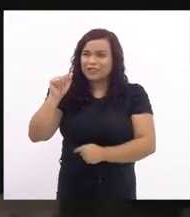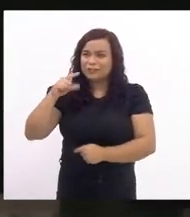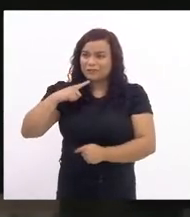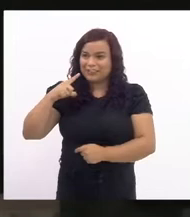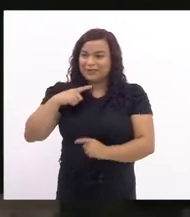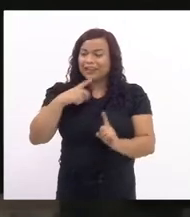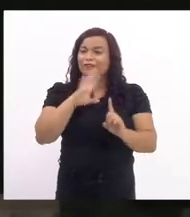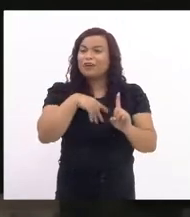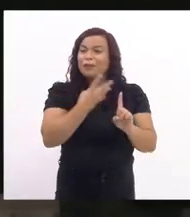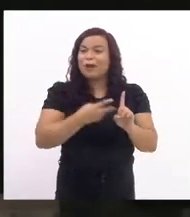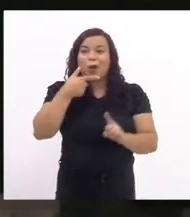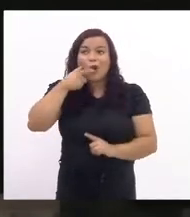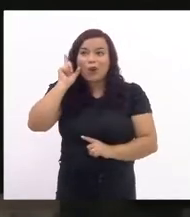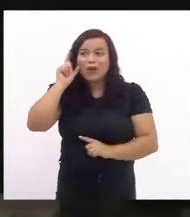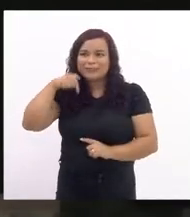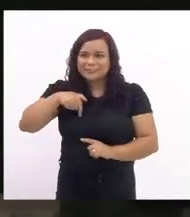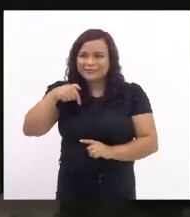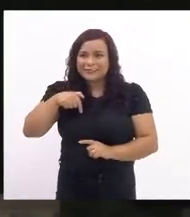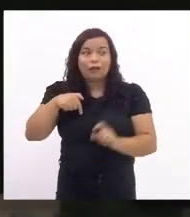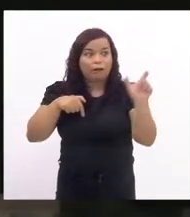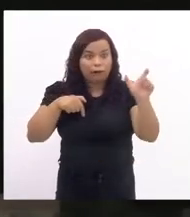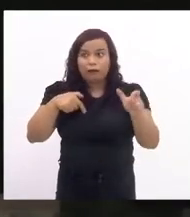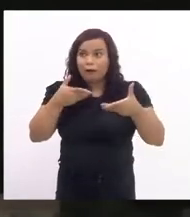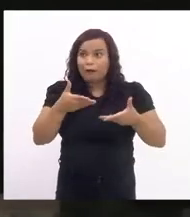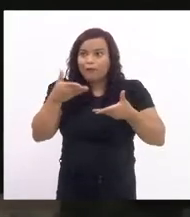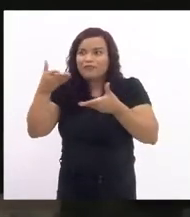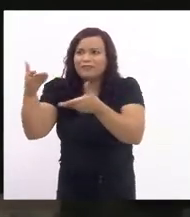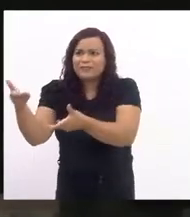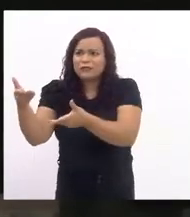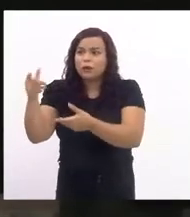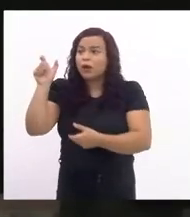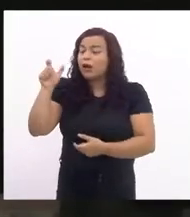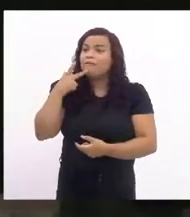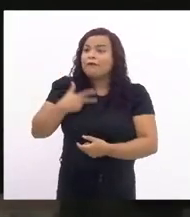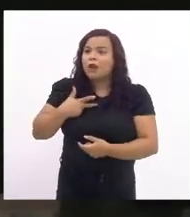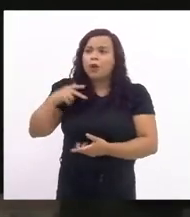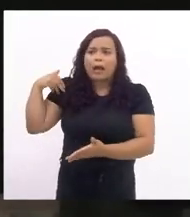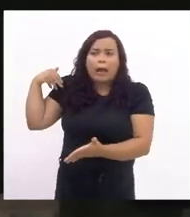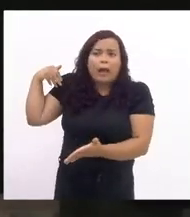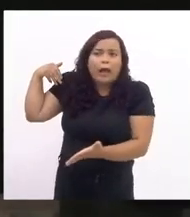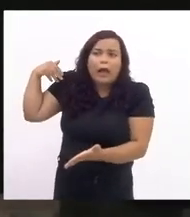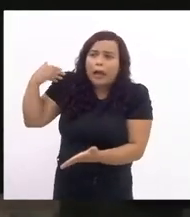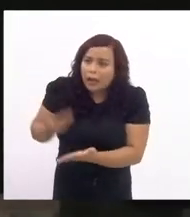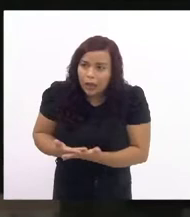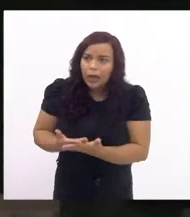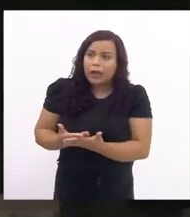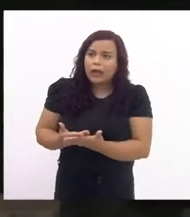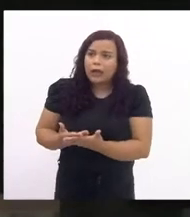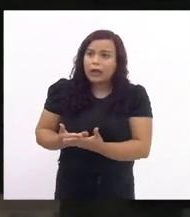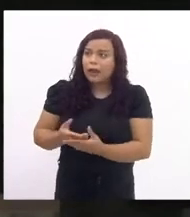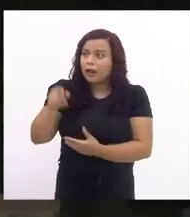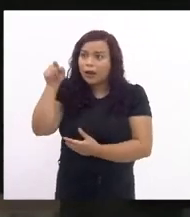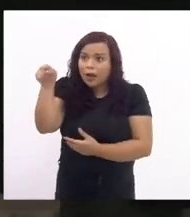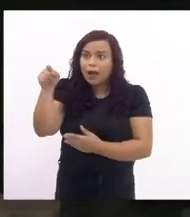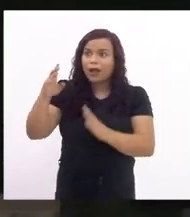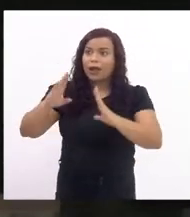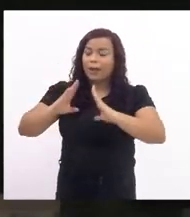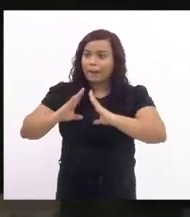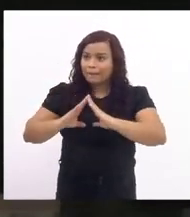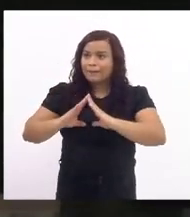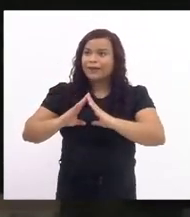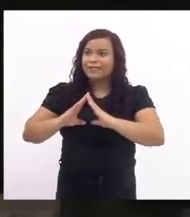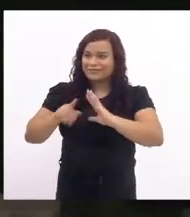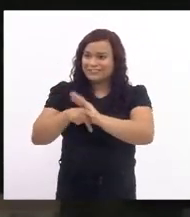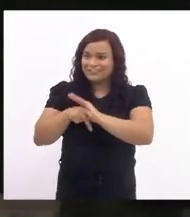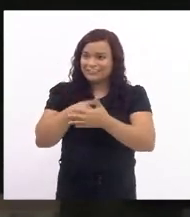e que ela falou o seguinte deputada até hoje o esqueleto desta maternidade que é a